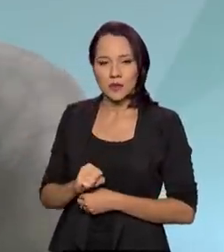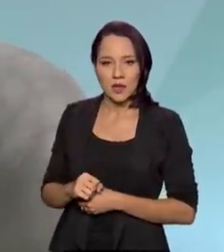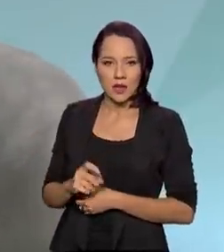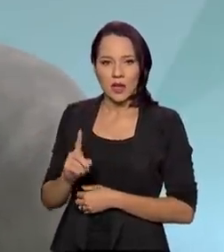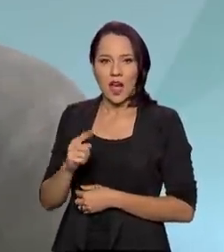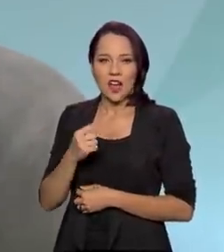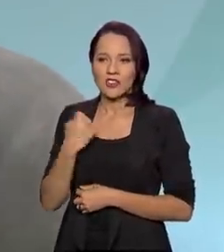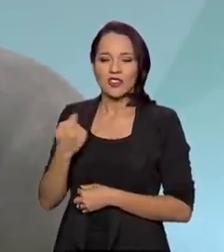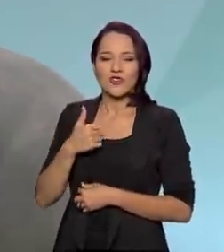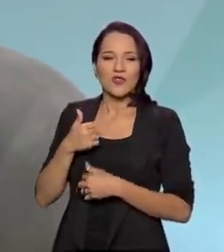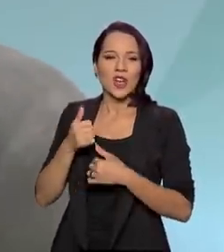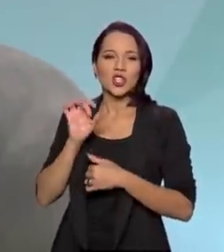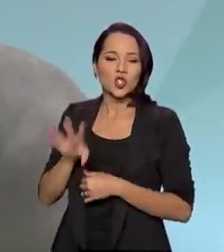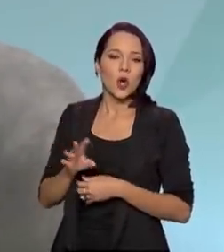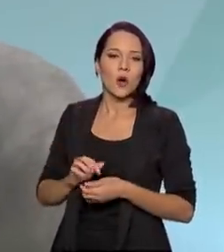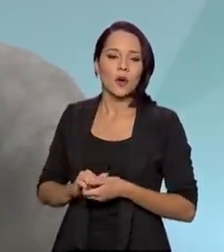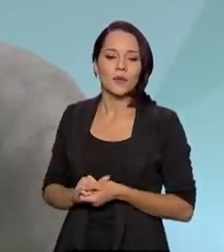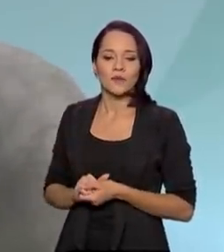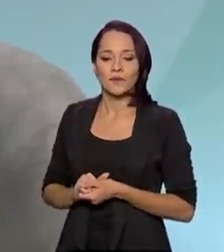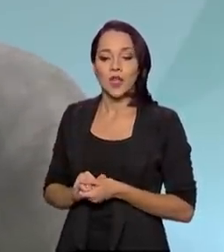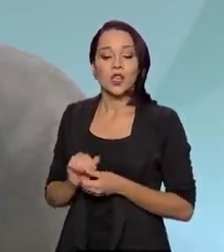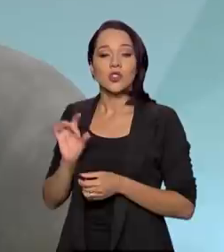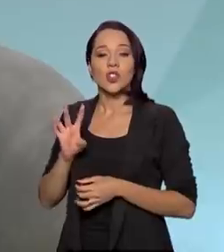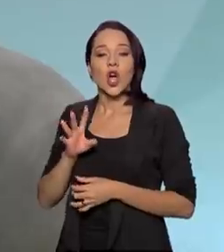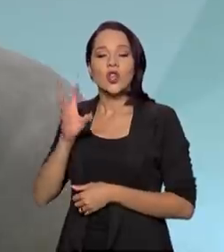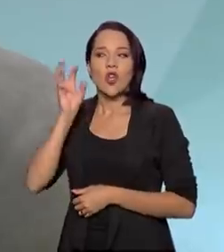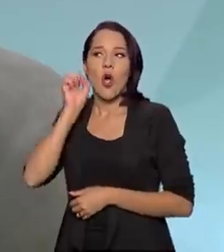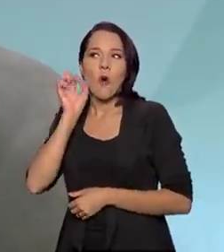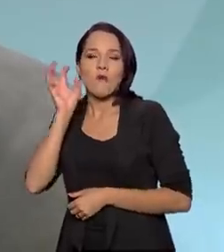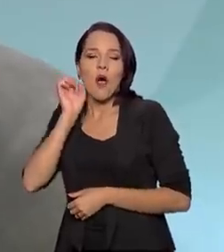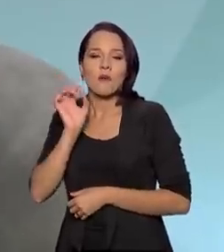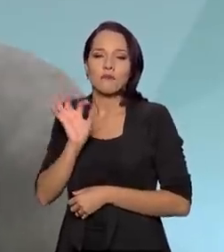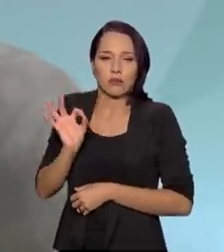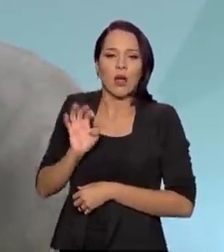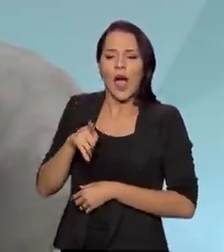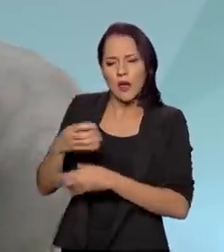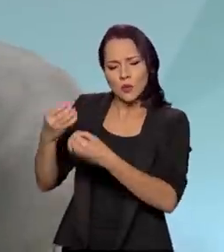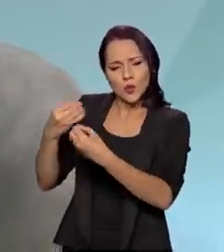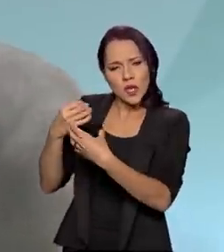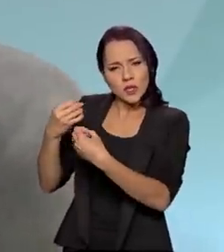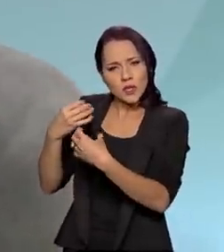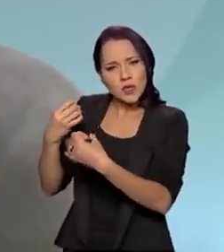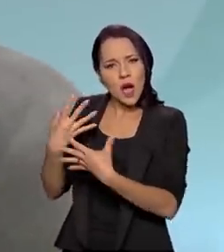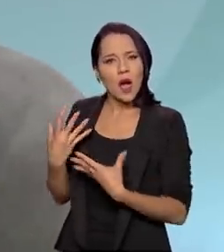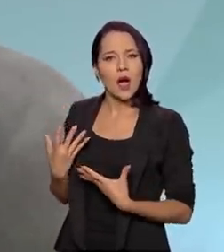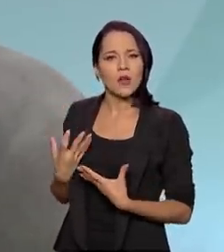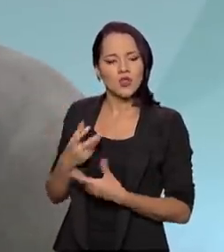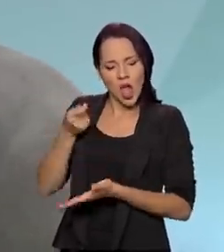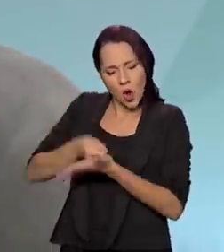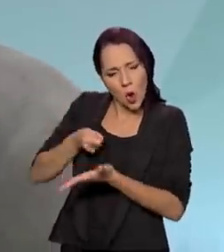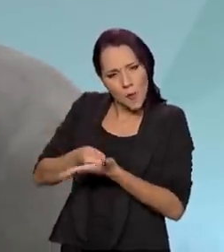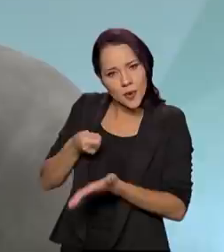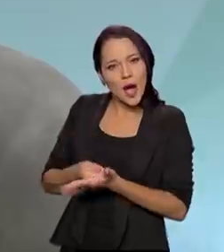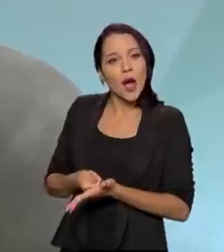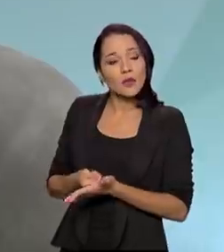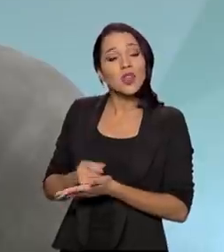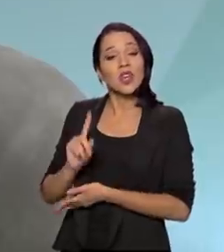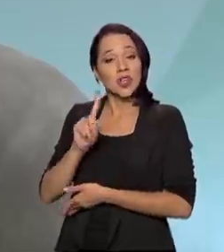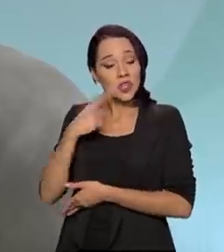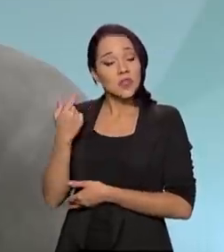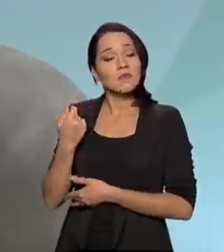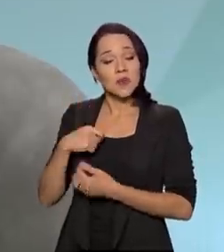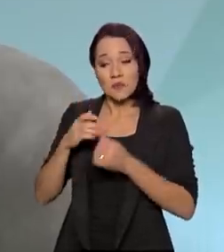em ouvir falar. Isso nos é ensinado, nos é cobrado e nós temos